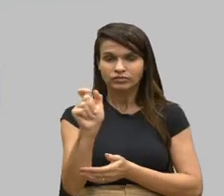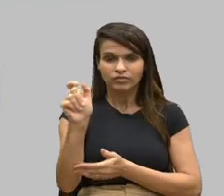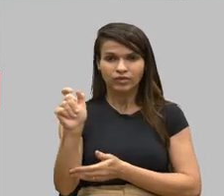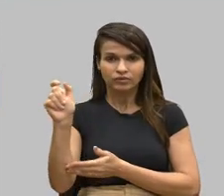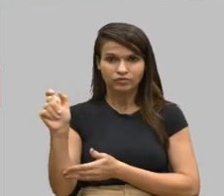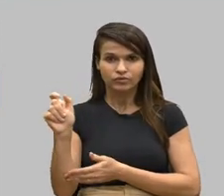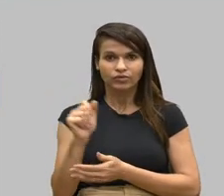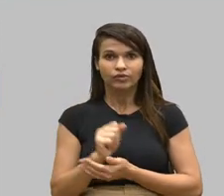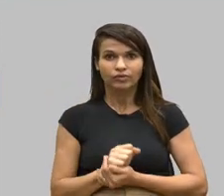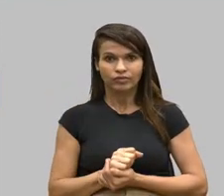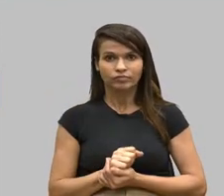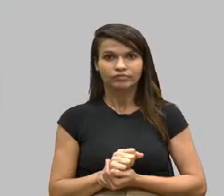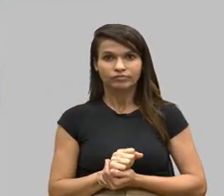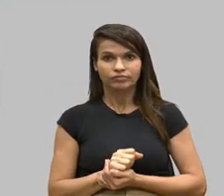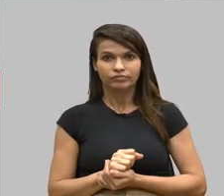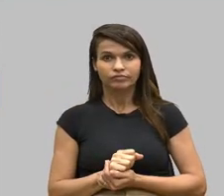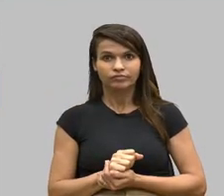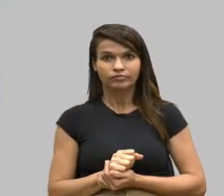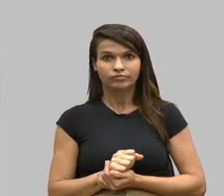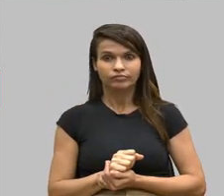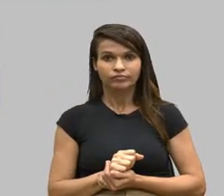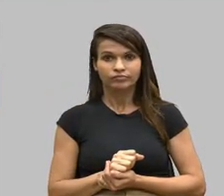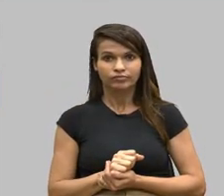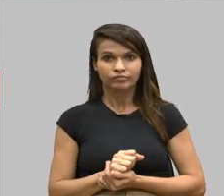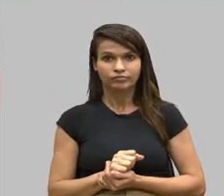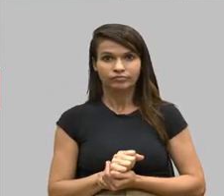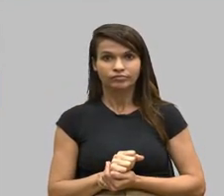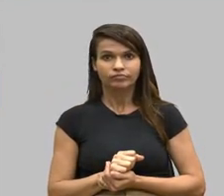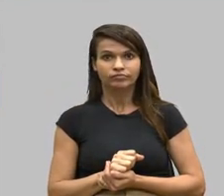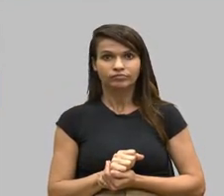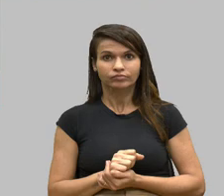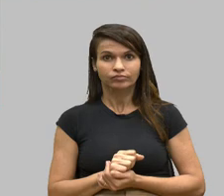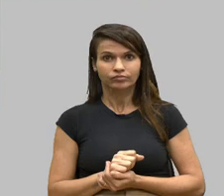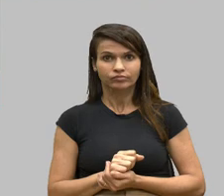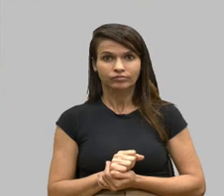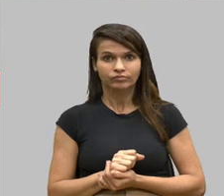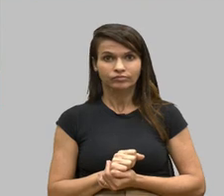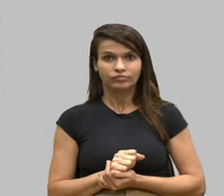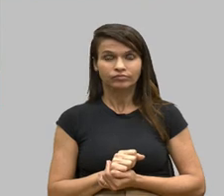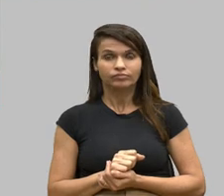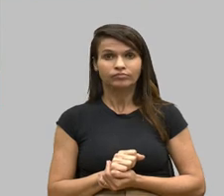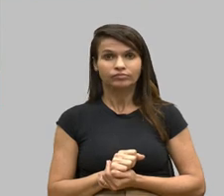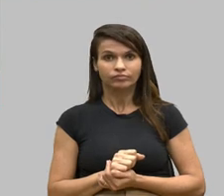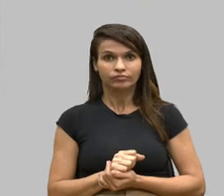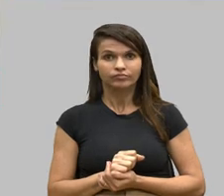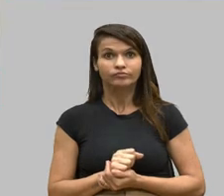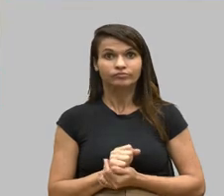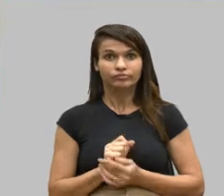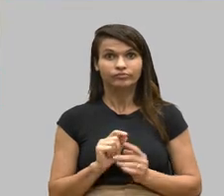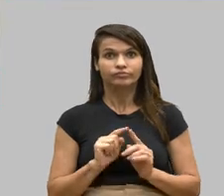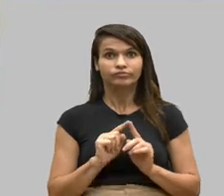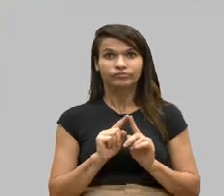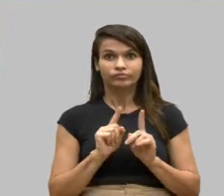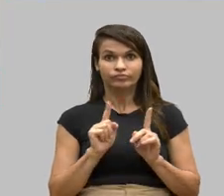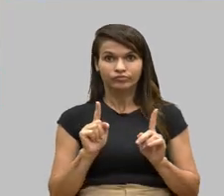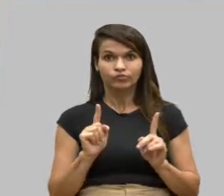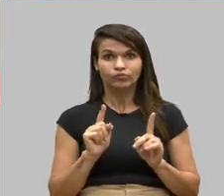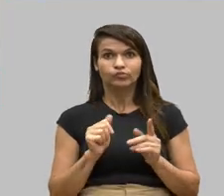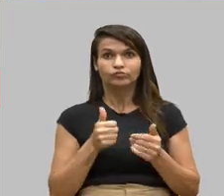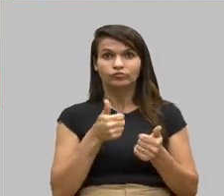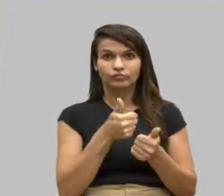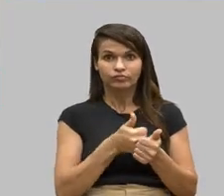eu sofri ciências. Eu estou sabendo, mas, eu louco muito